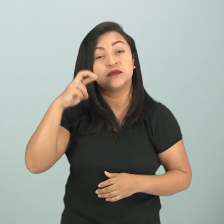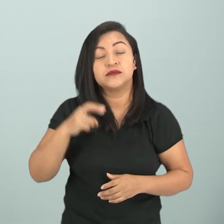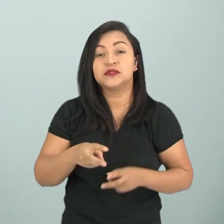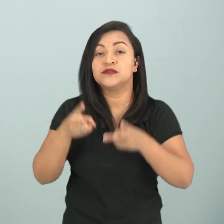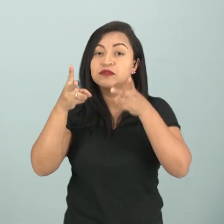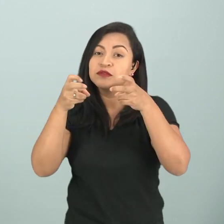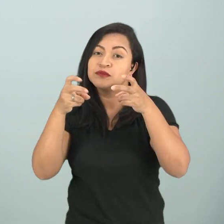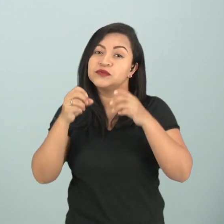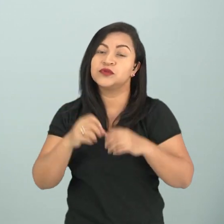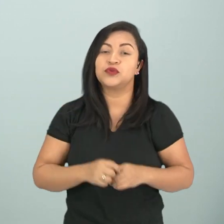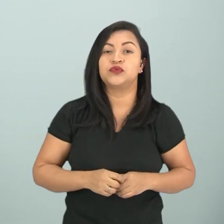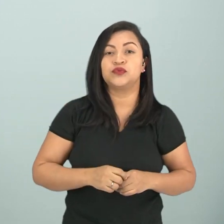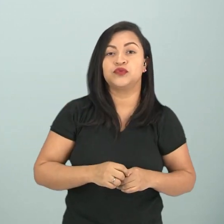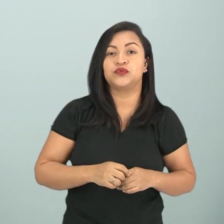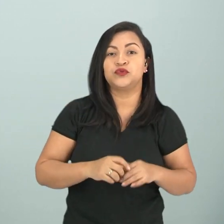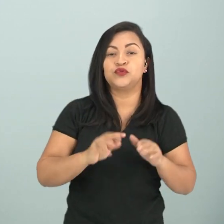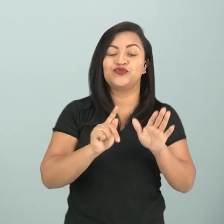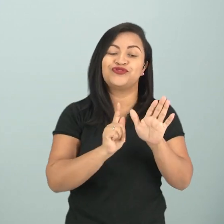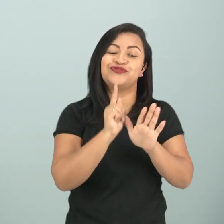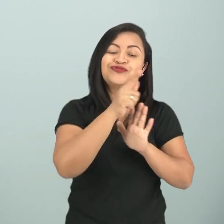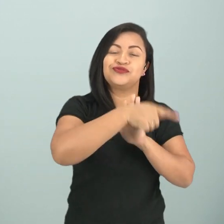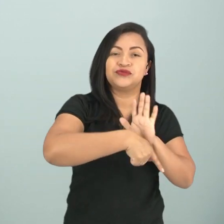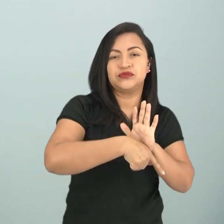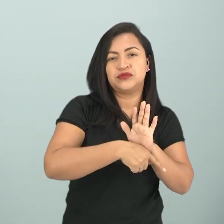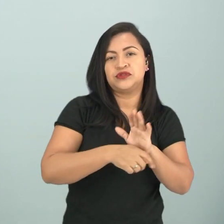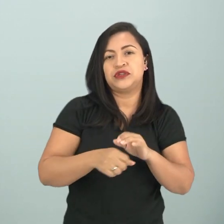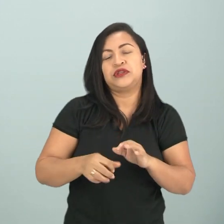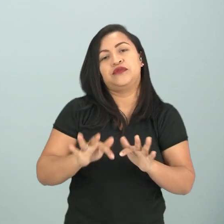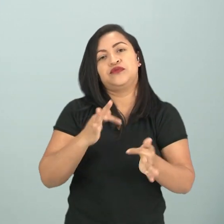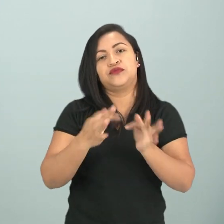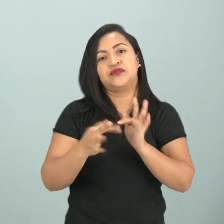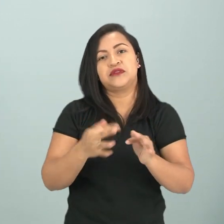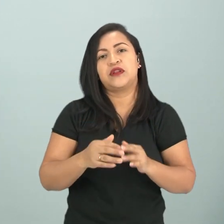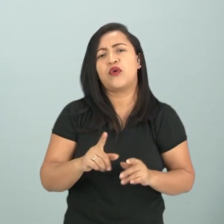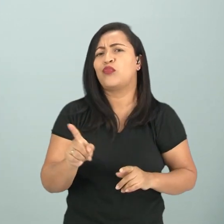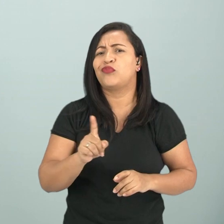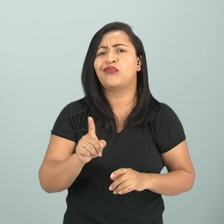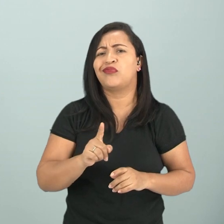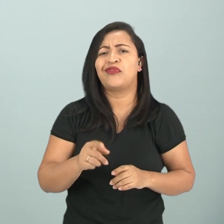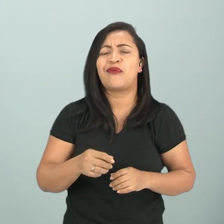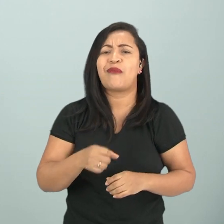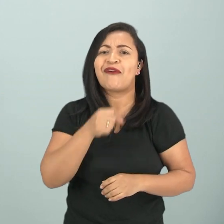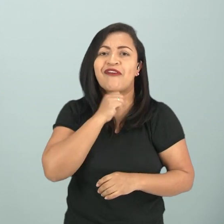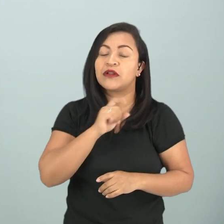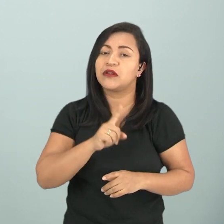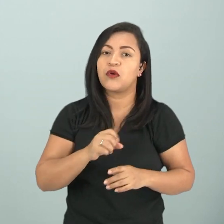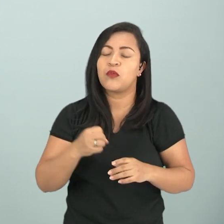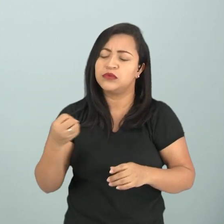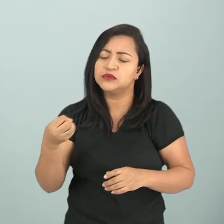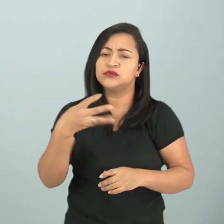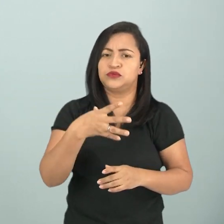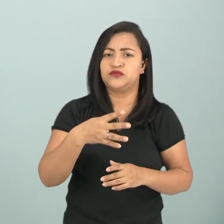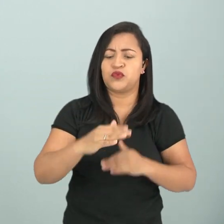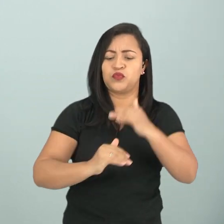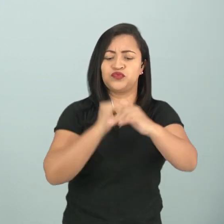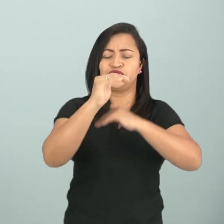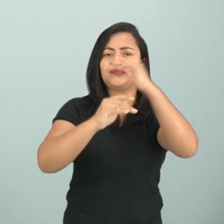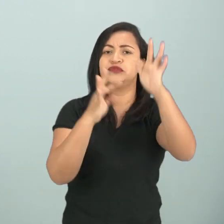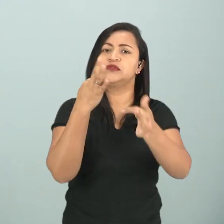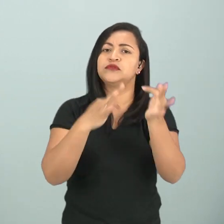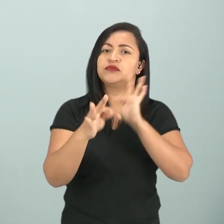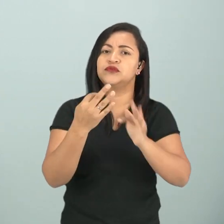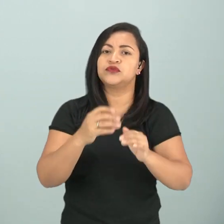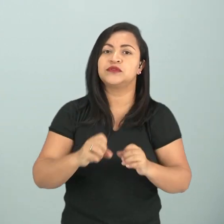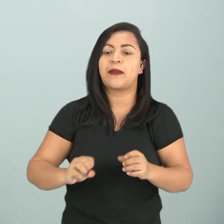textos do gênero digital, eles não são textos antigos. Com os avanços tecnológicos, surgiram novas